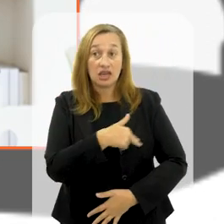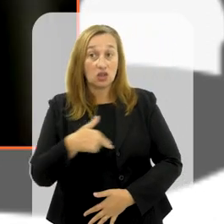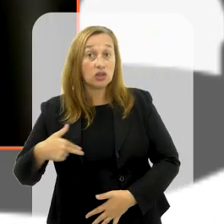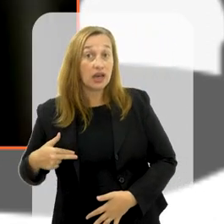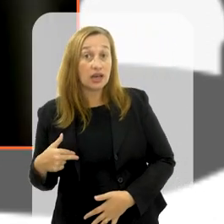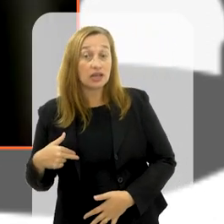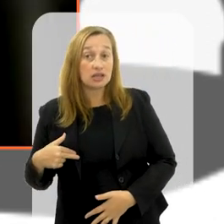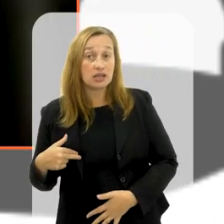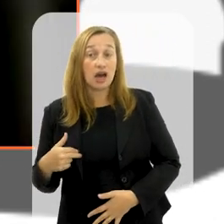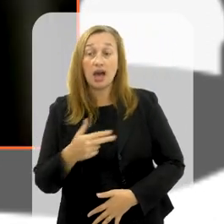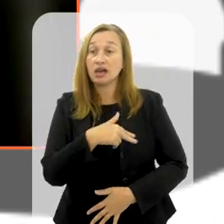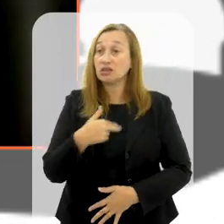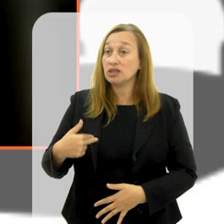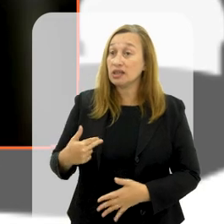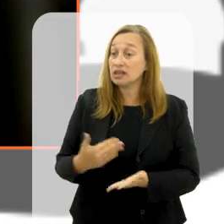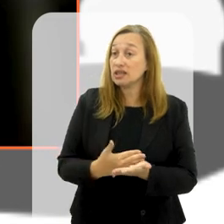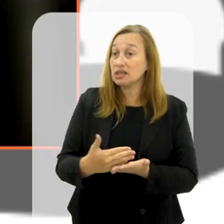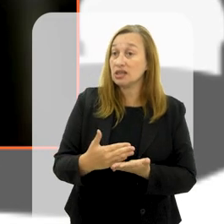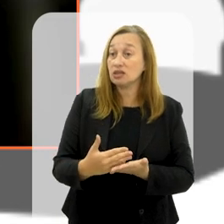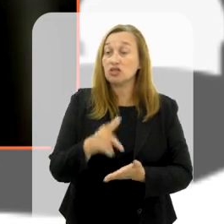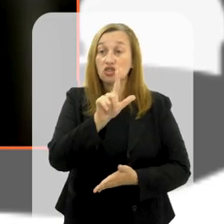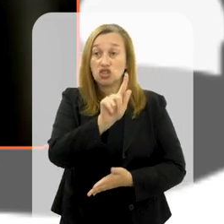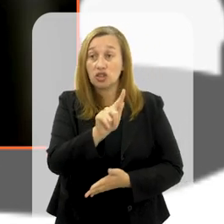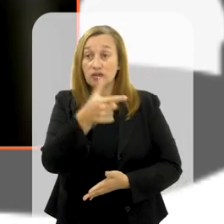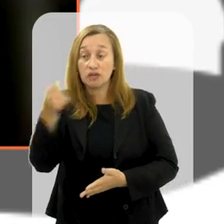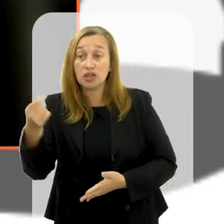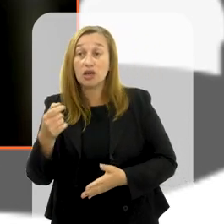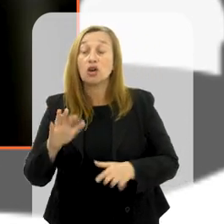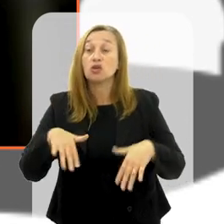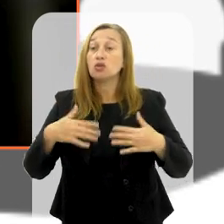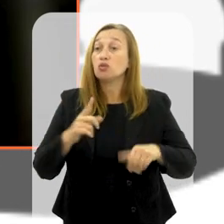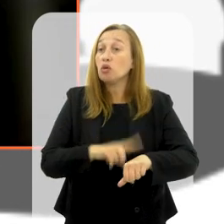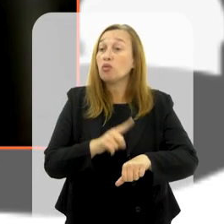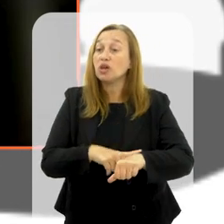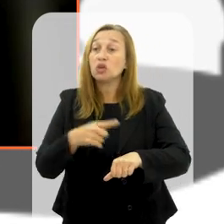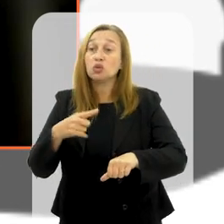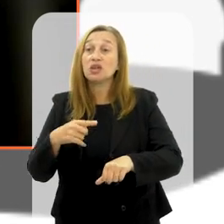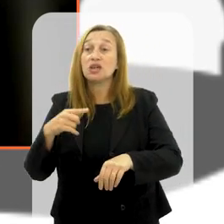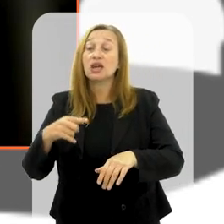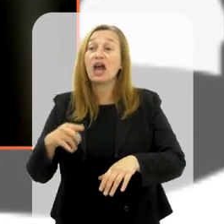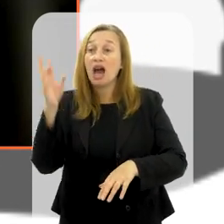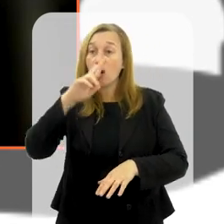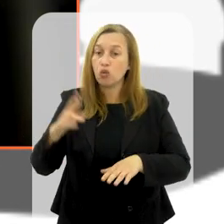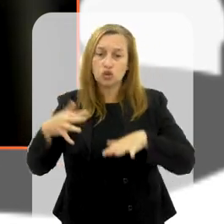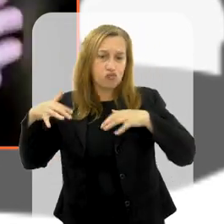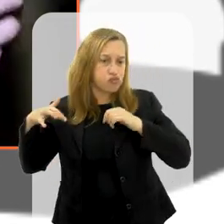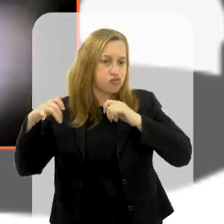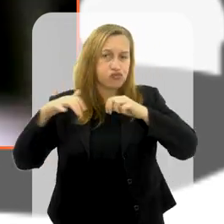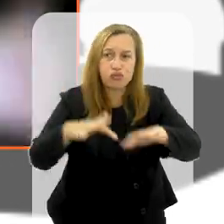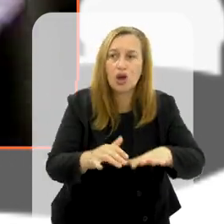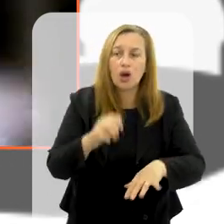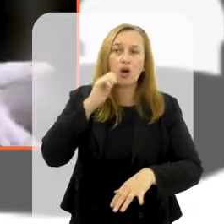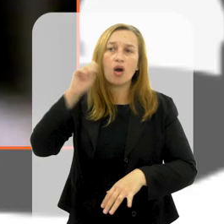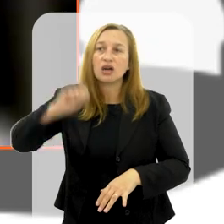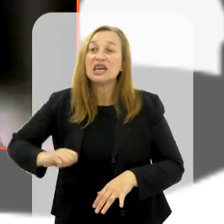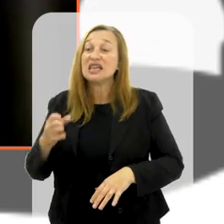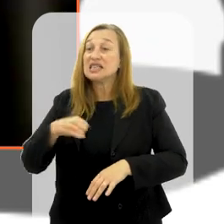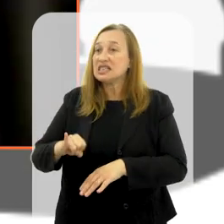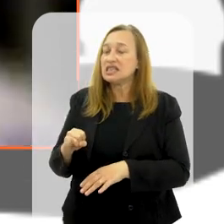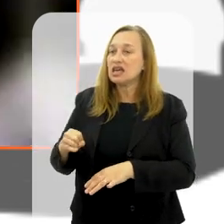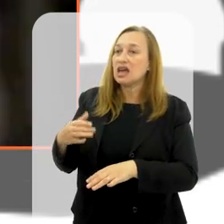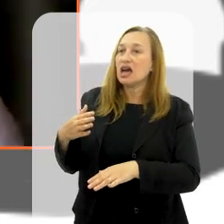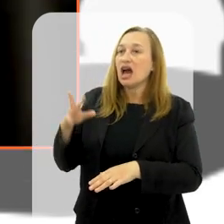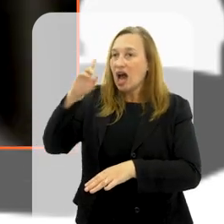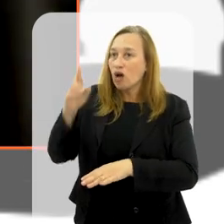Indonésia. A Indonésia estava presidindo o G20 quando a Rússia invadiu o Kran. Os pais dos 17 falaram, se a Rússia for,